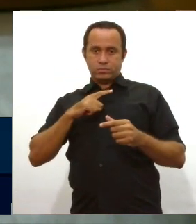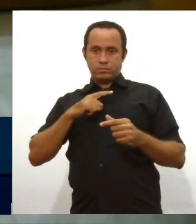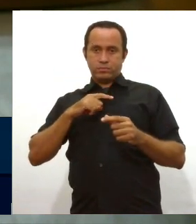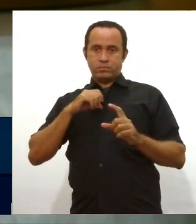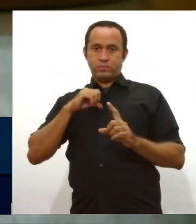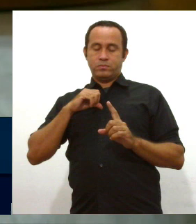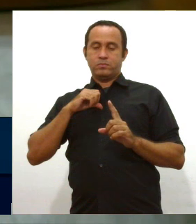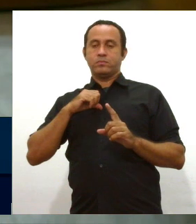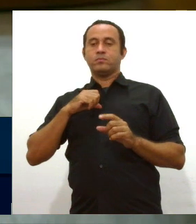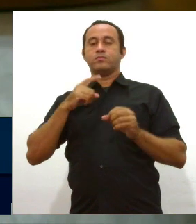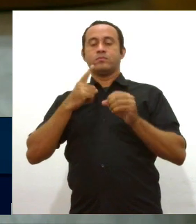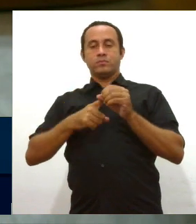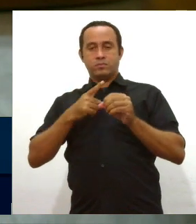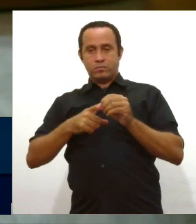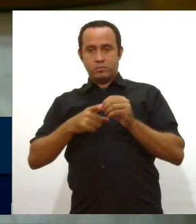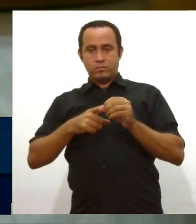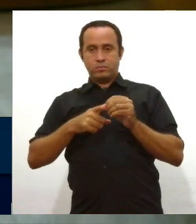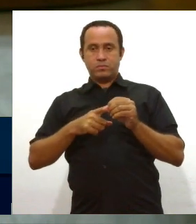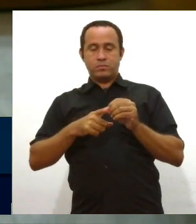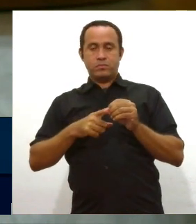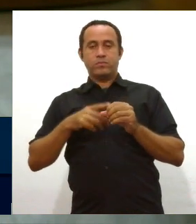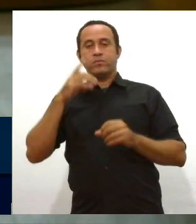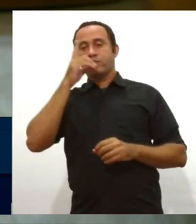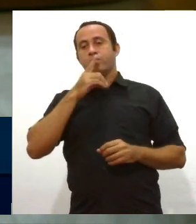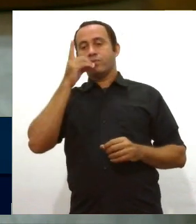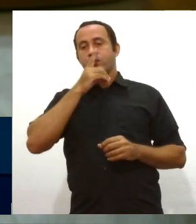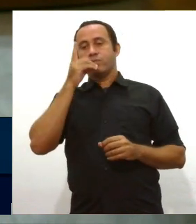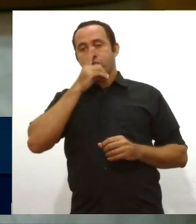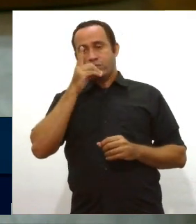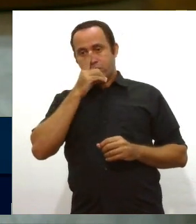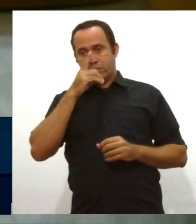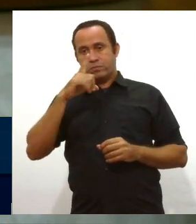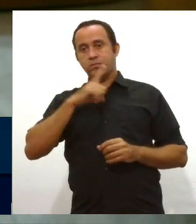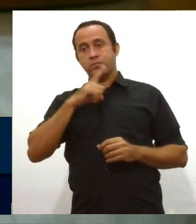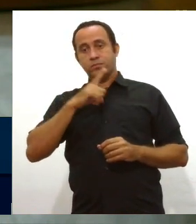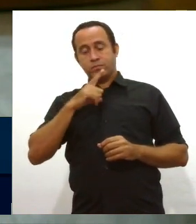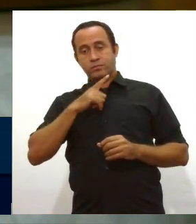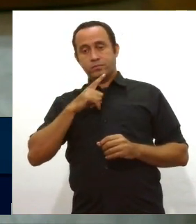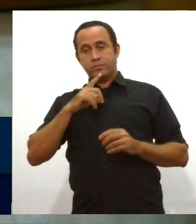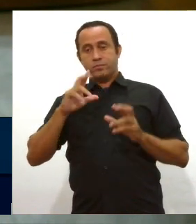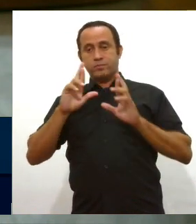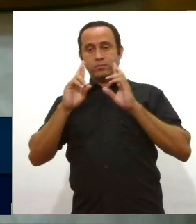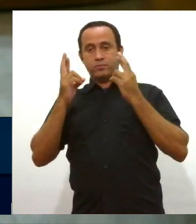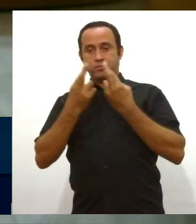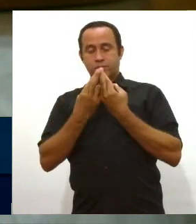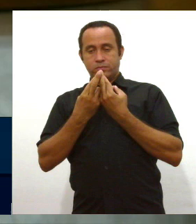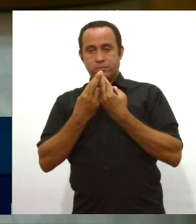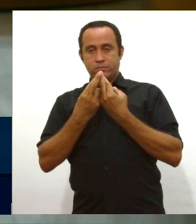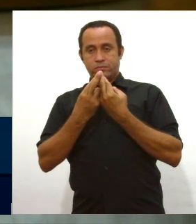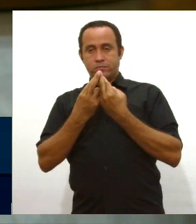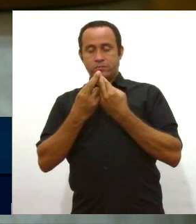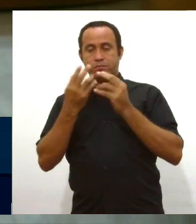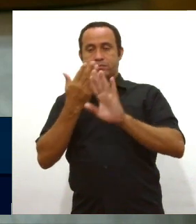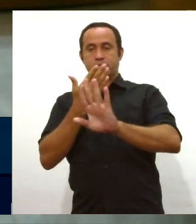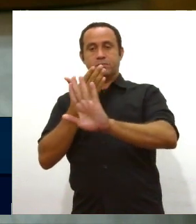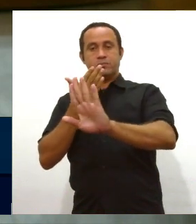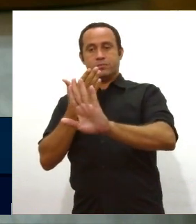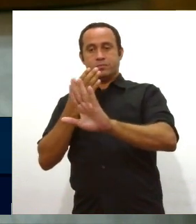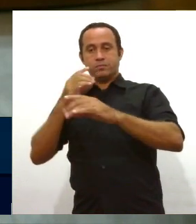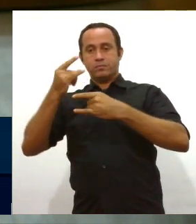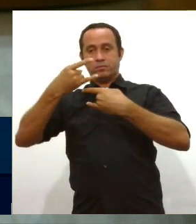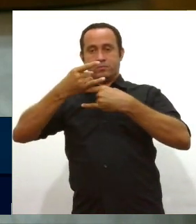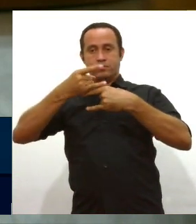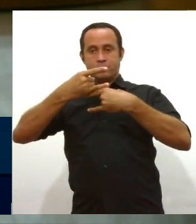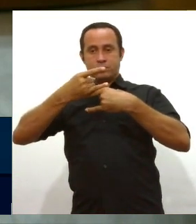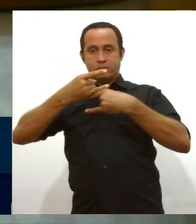Itapuranga. Já no domingo, tivemos a convenção virtual, em virtude da pandemia, aqui do